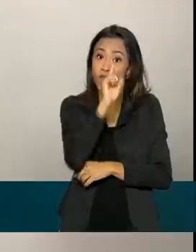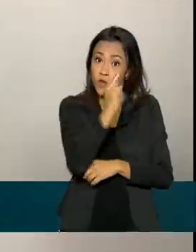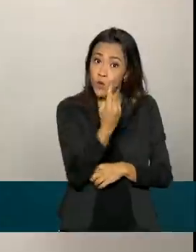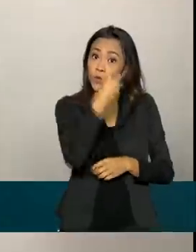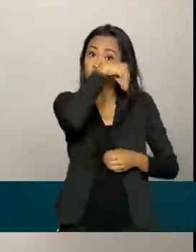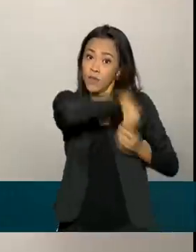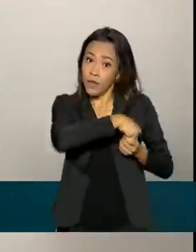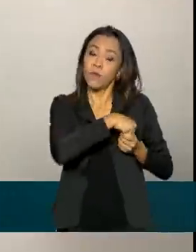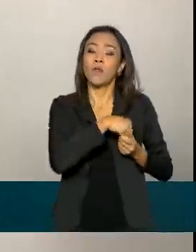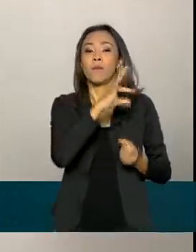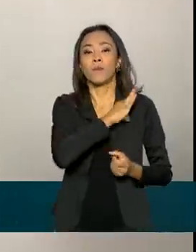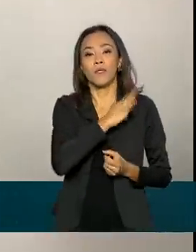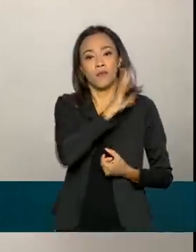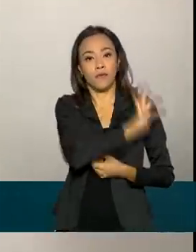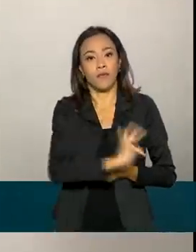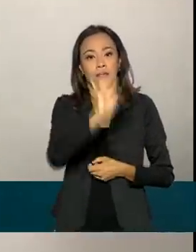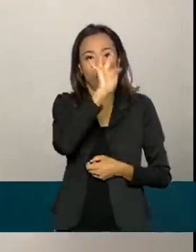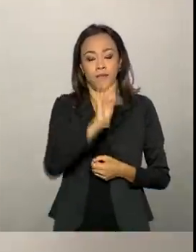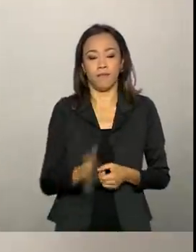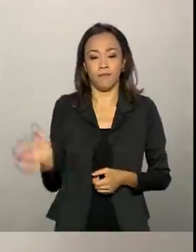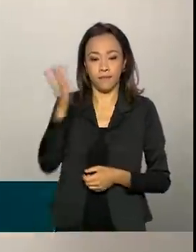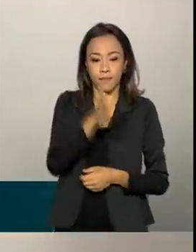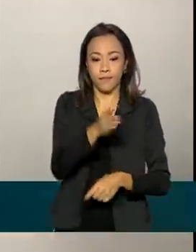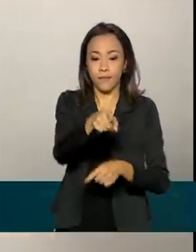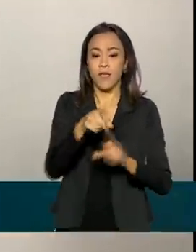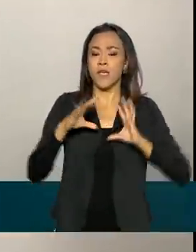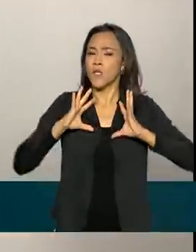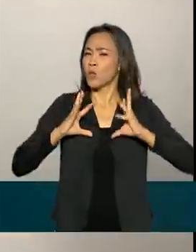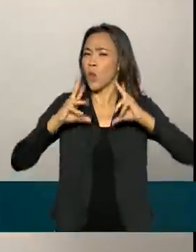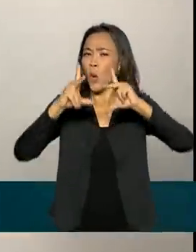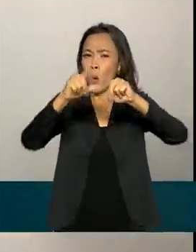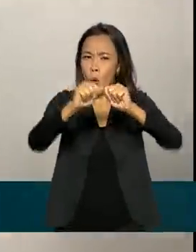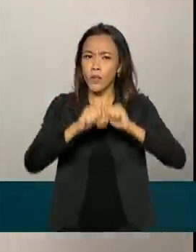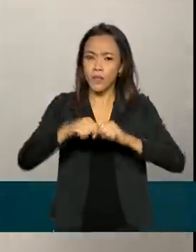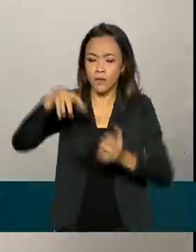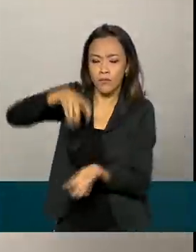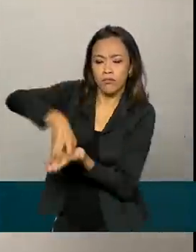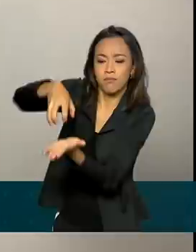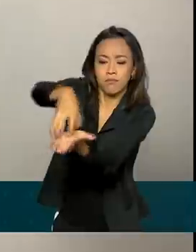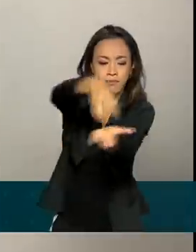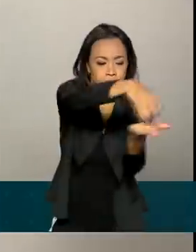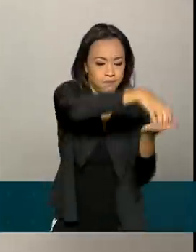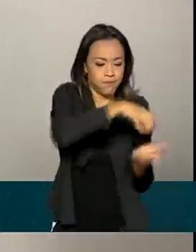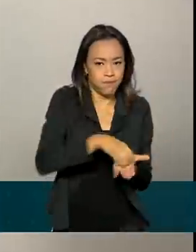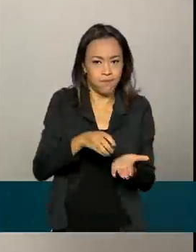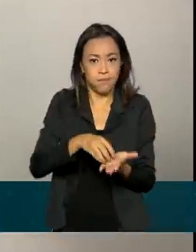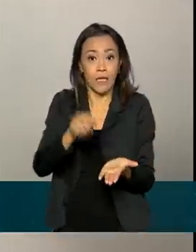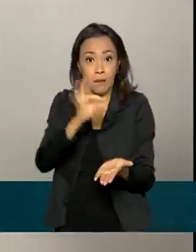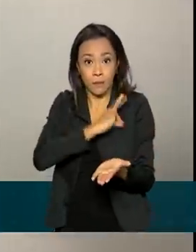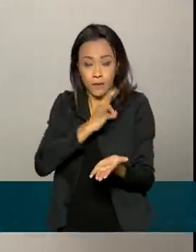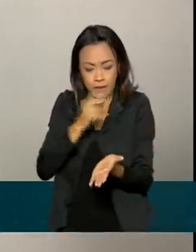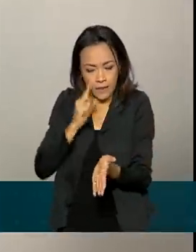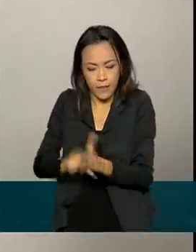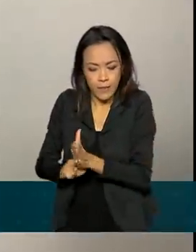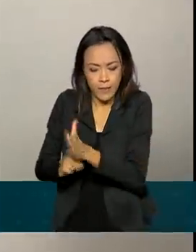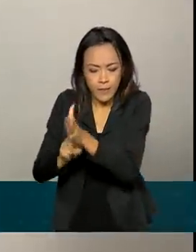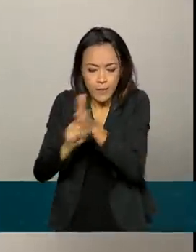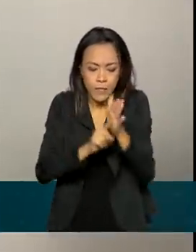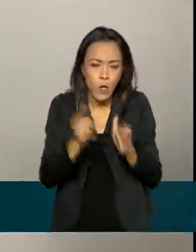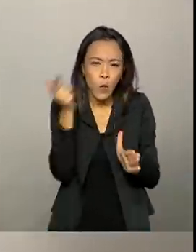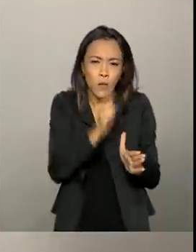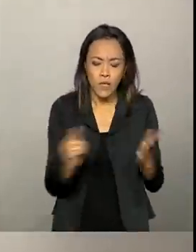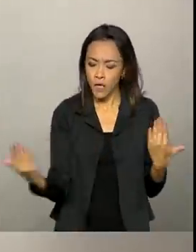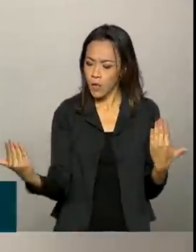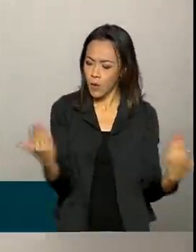Federal. Por meio desse repositório central, todas as instituições de perícia conseguem compartilhar e comparar perfis